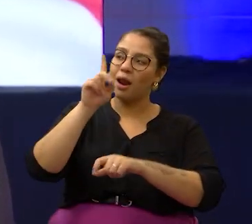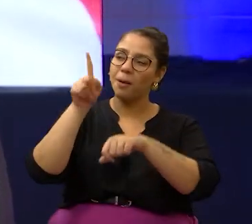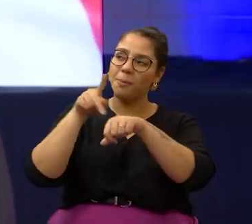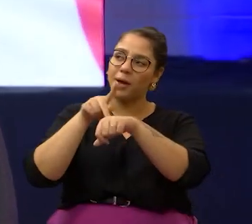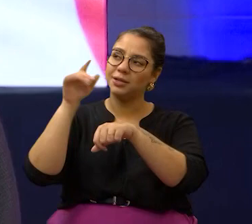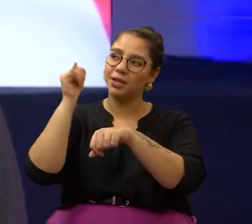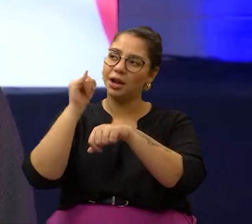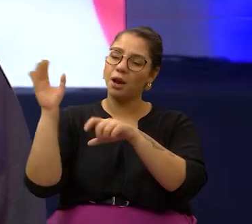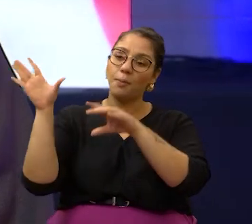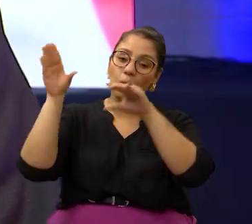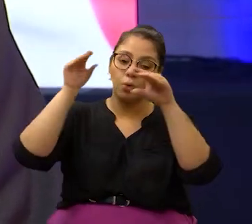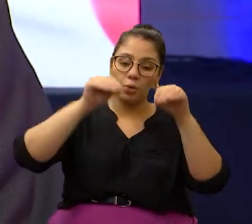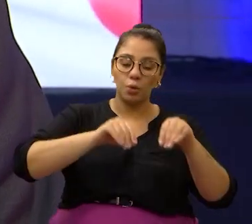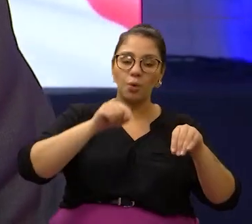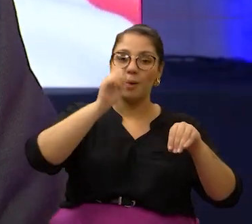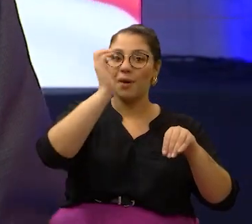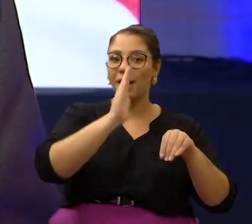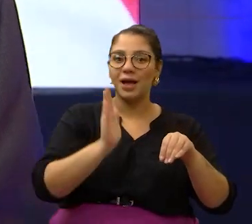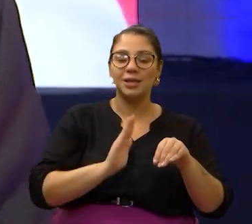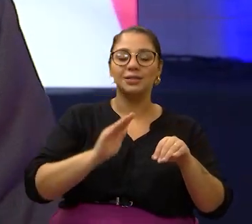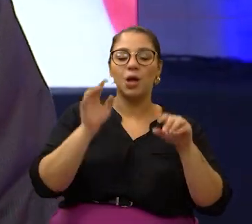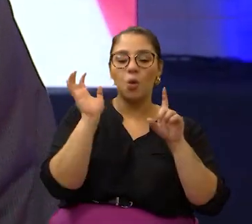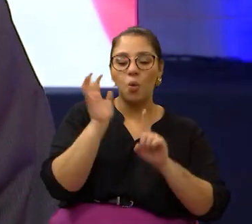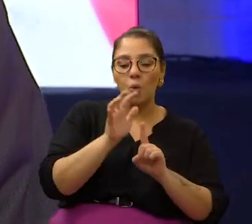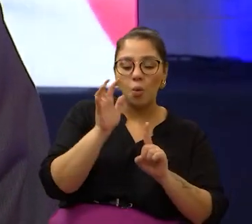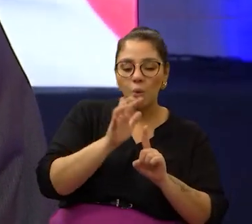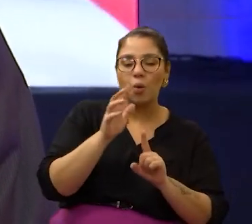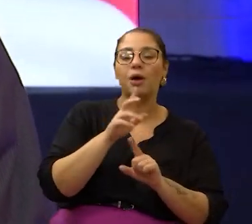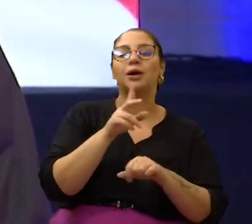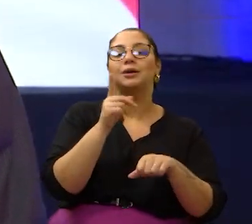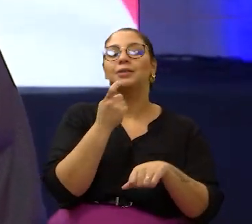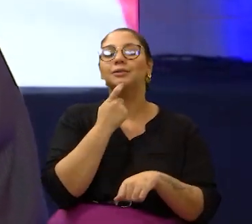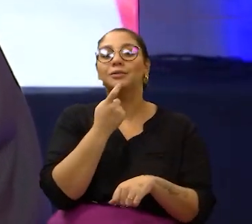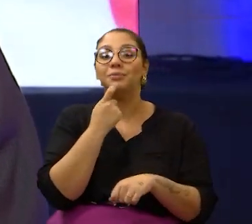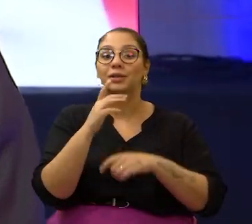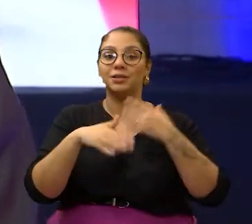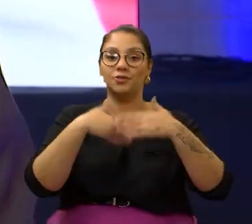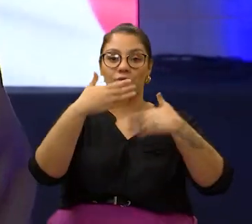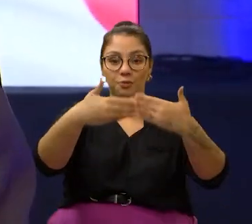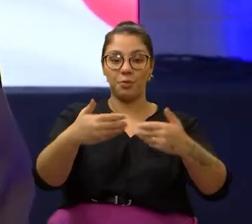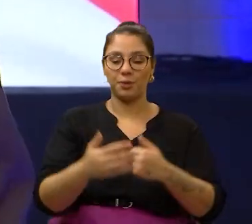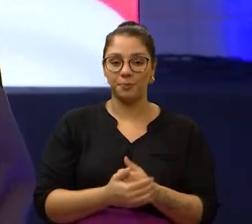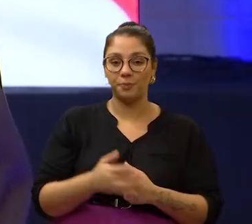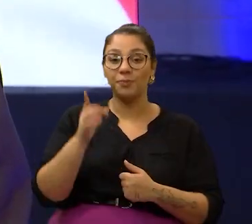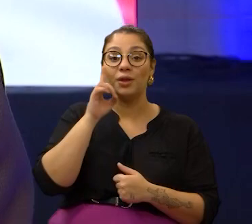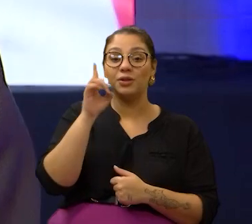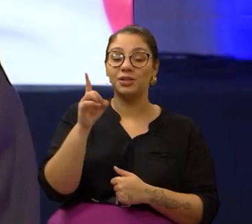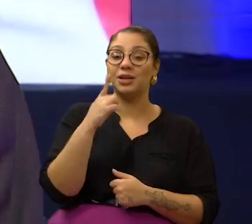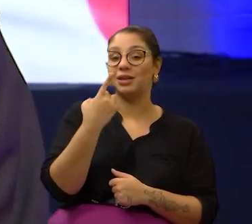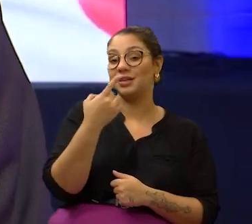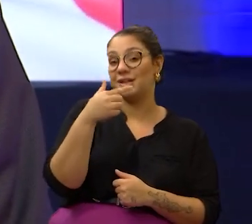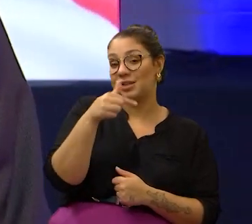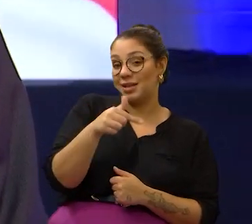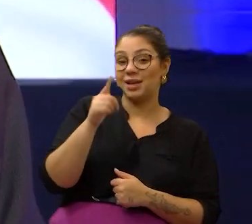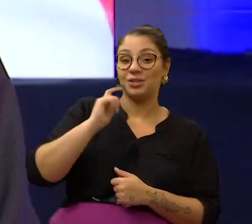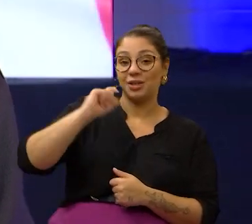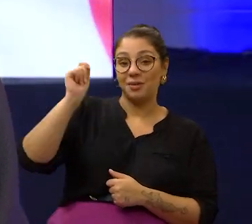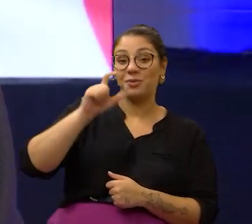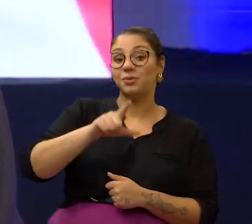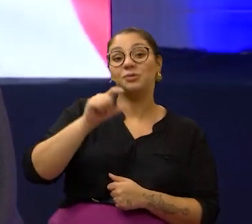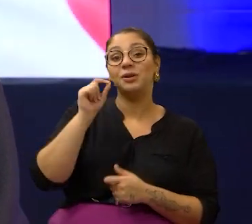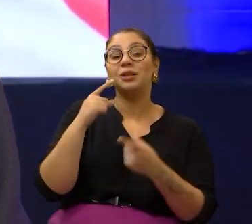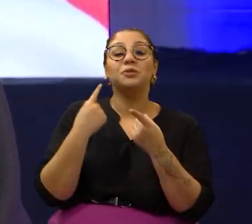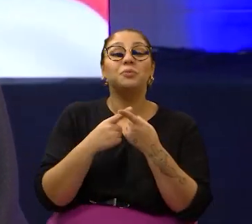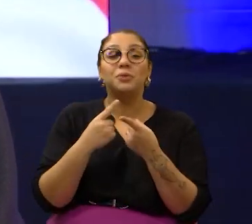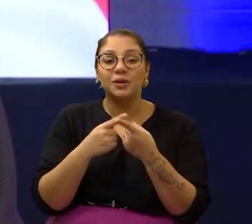descendentes italianos deram para o desenvolvimento da cidade de Campinas. E a data de 17 de abril foi escolhida